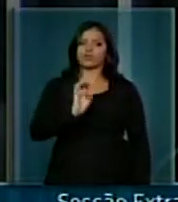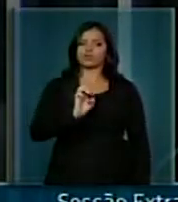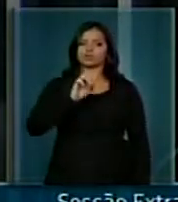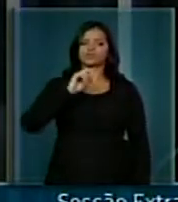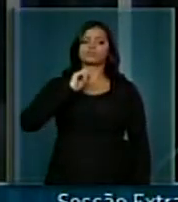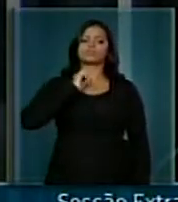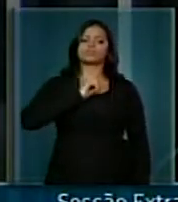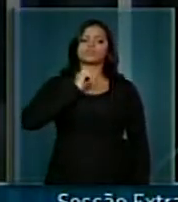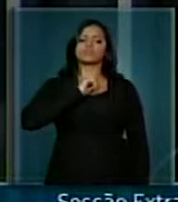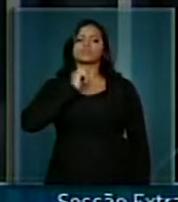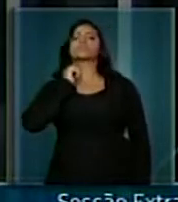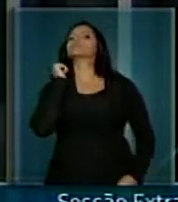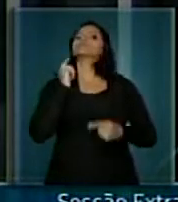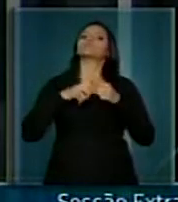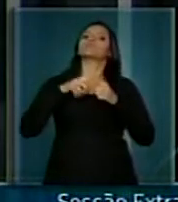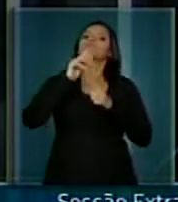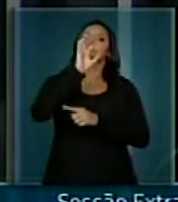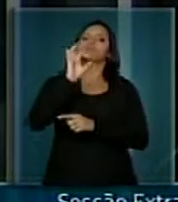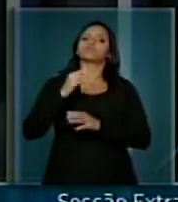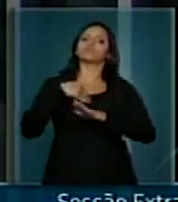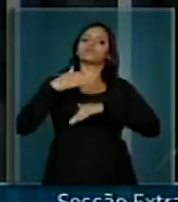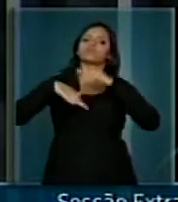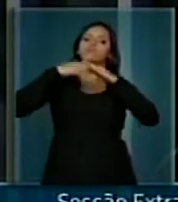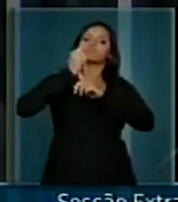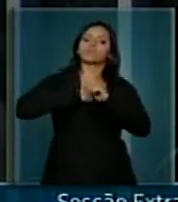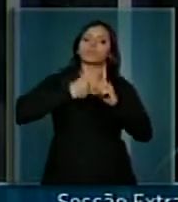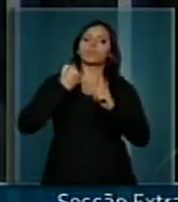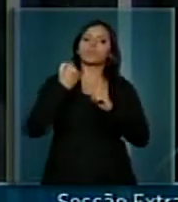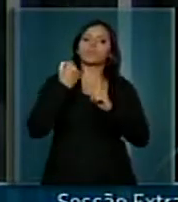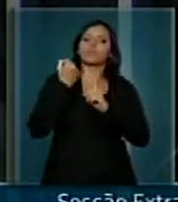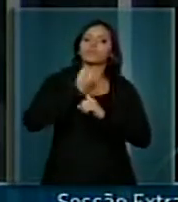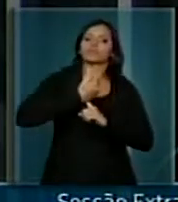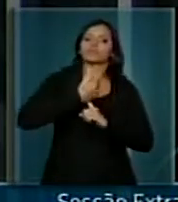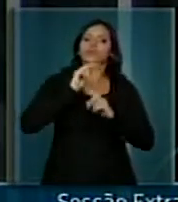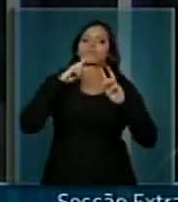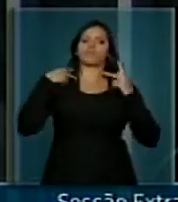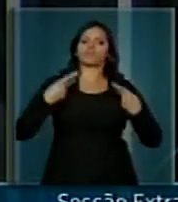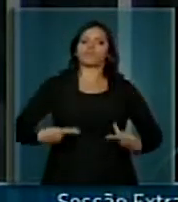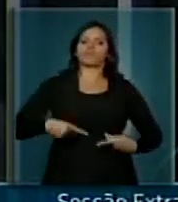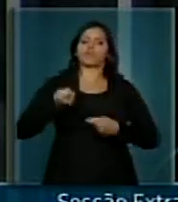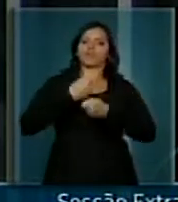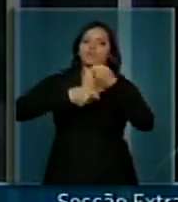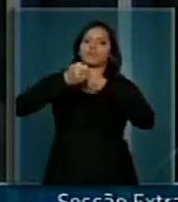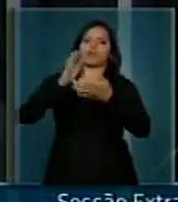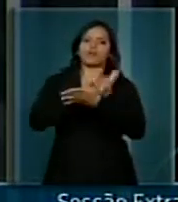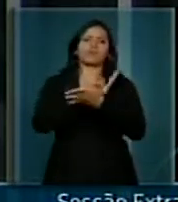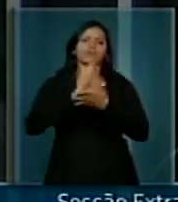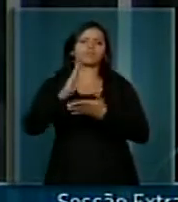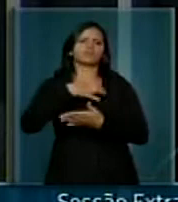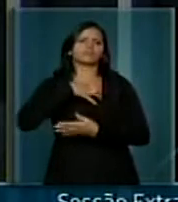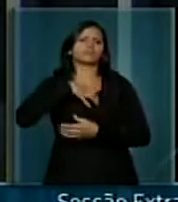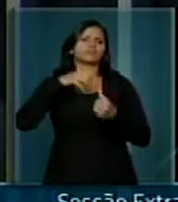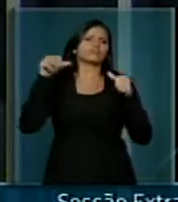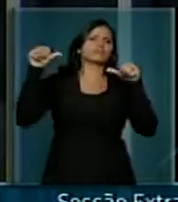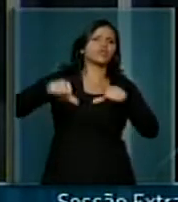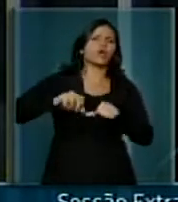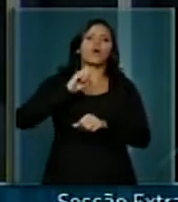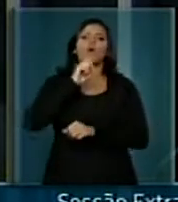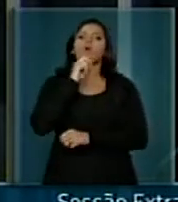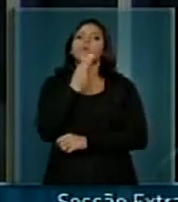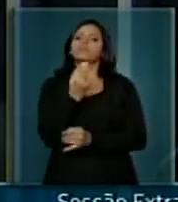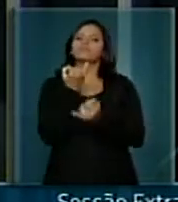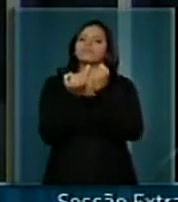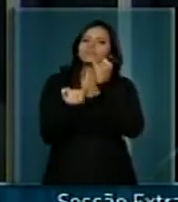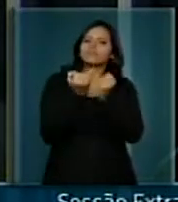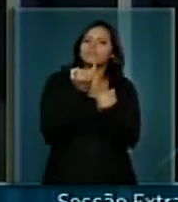Gerais, cujos índices de desenvolvimento econômico e humano são, inclusive, em alguns aspectos, piores ou semelhantes